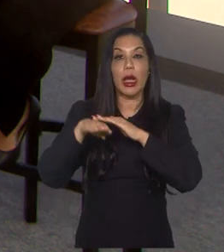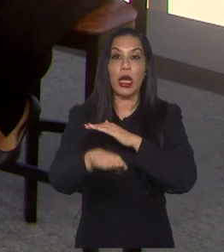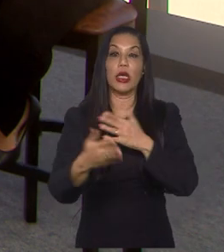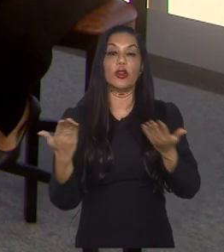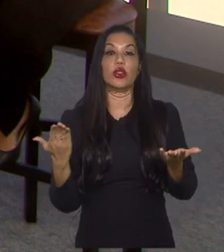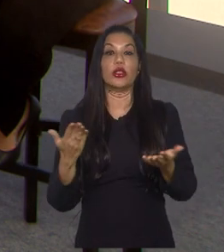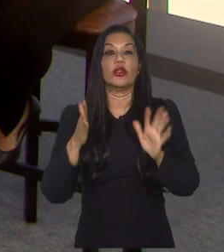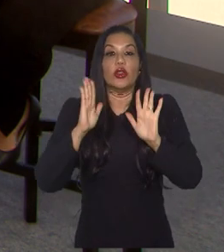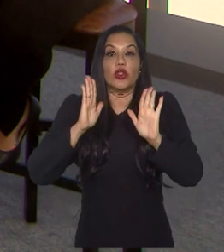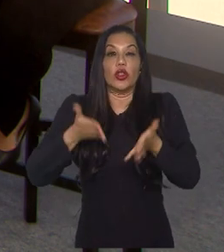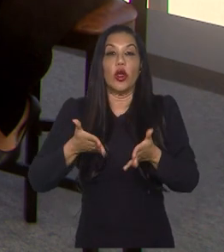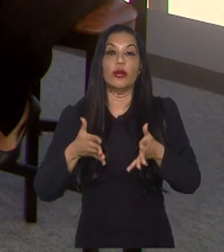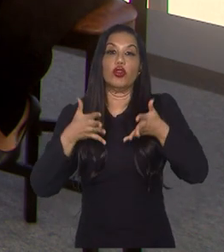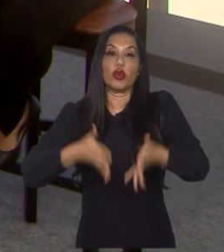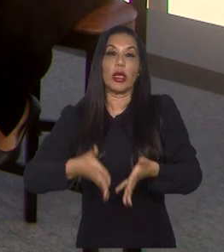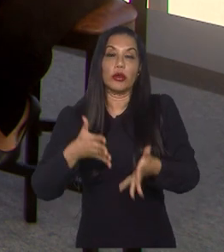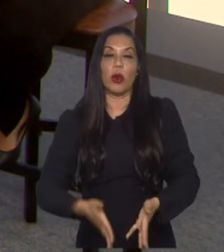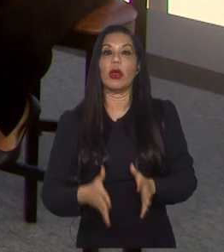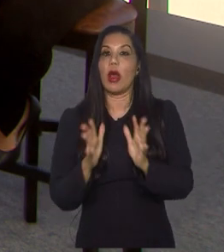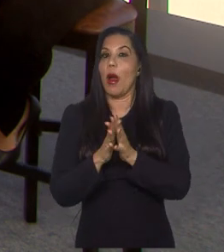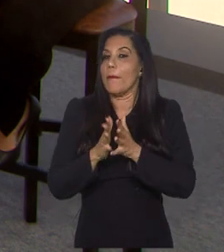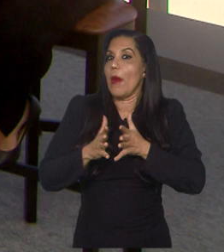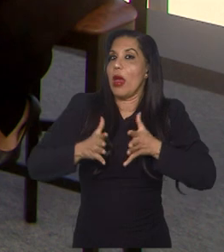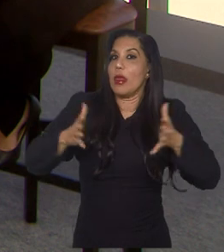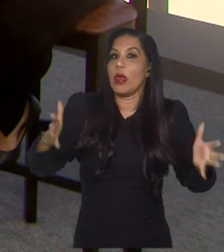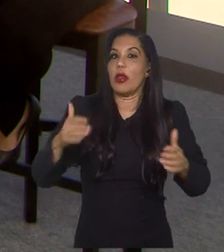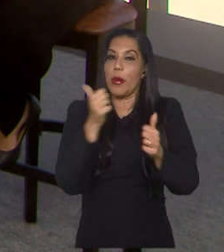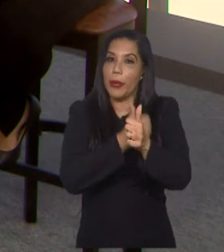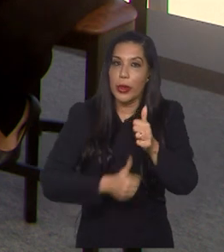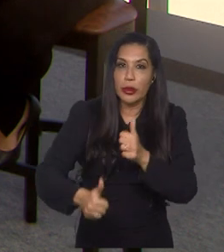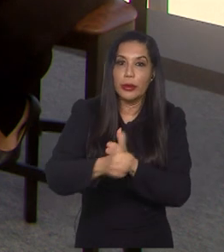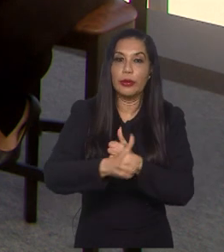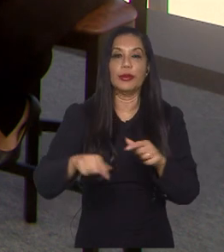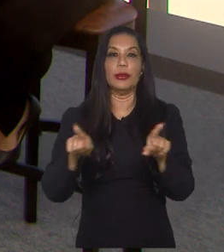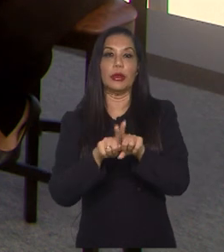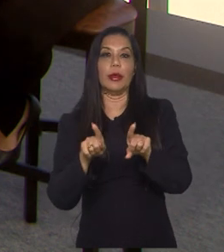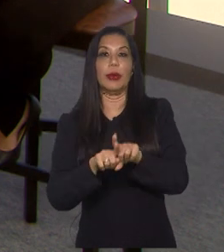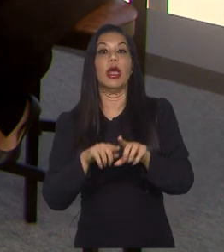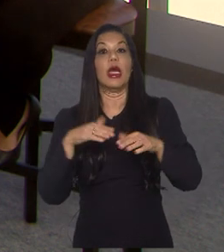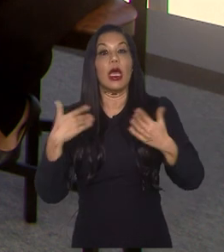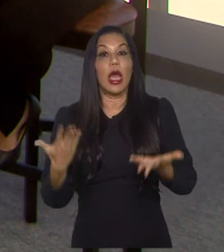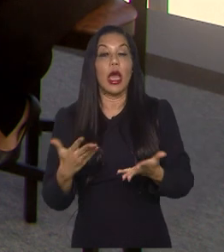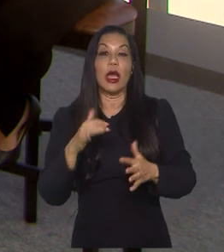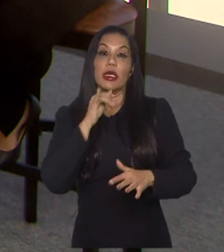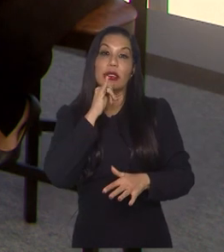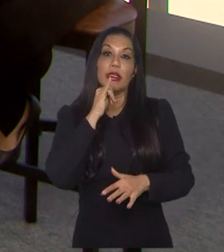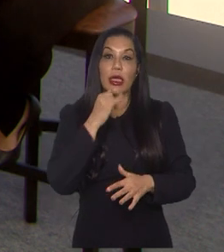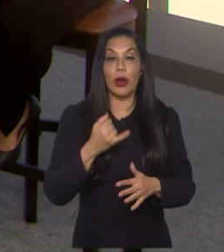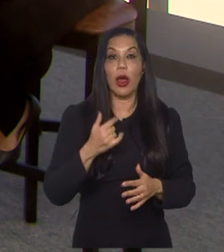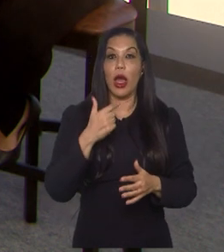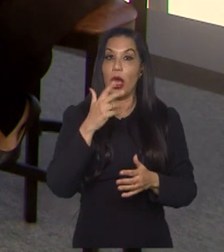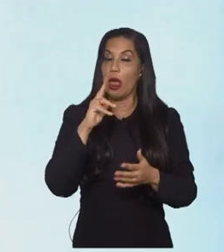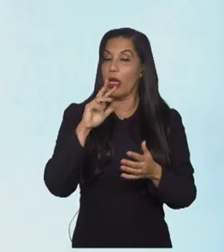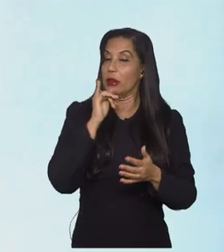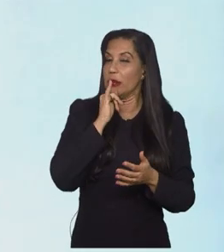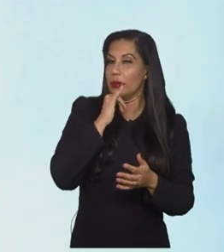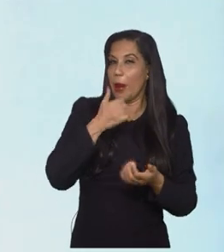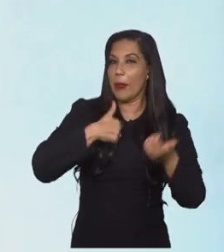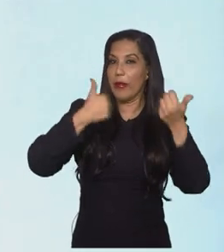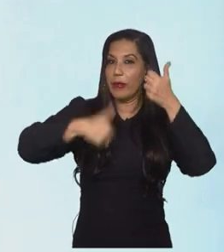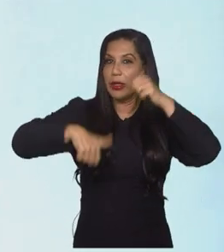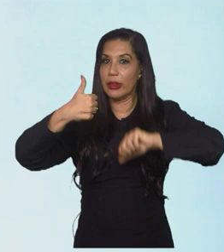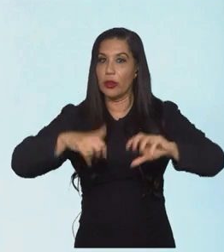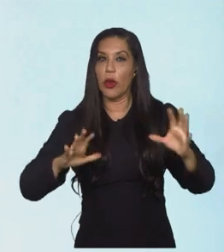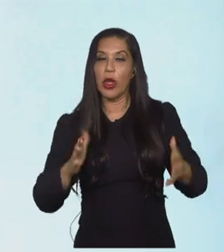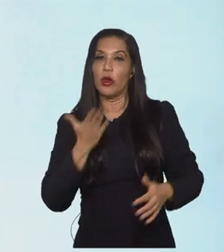como atacante, é uma jogadora que vem ganhando espaço, vem ganhando protagonismo também nessa equipe. Então, eu considero que a